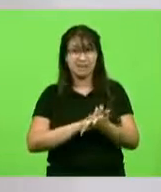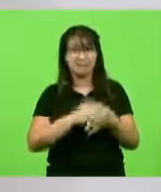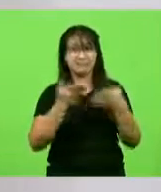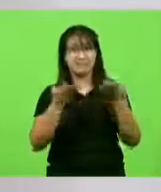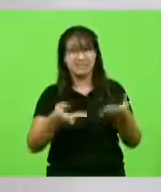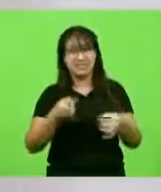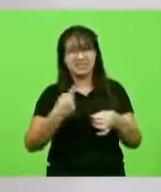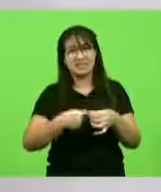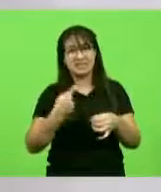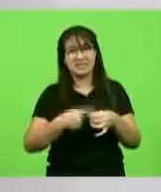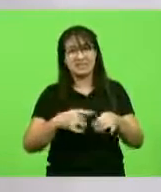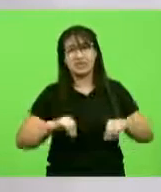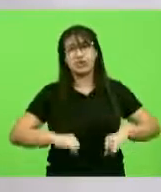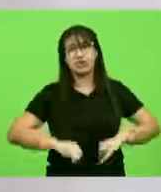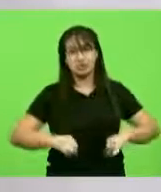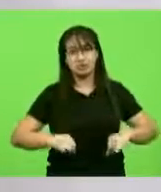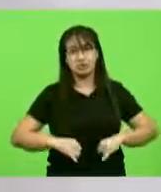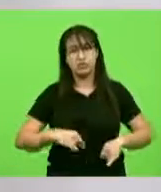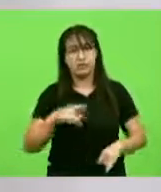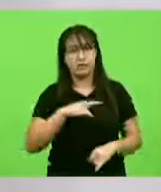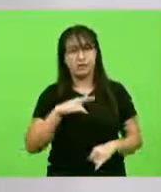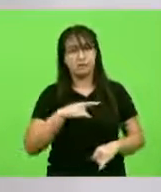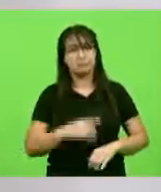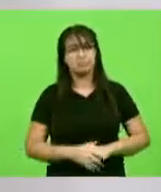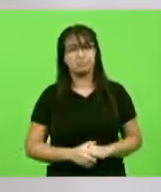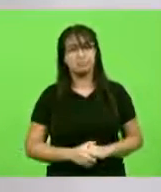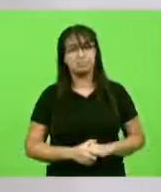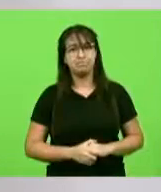É isso que a população deve compreender,